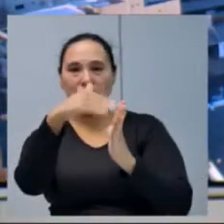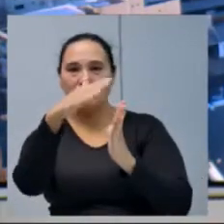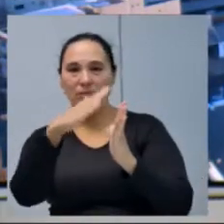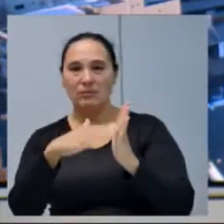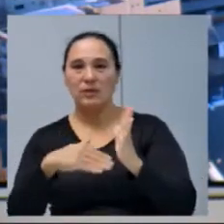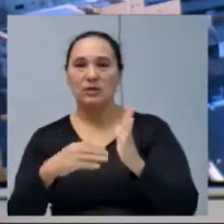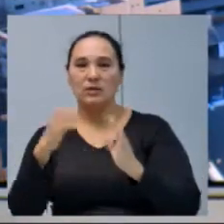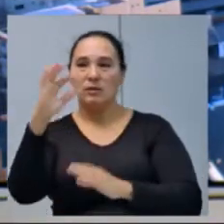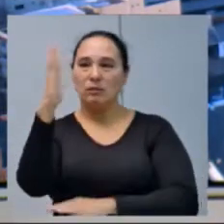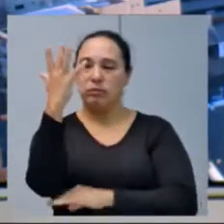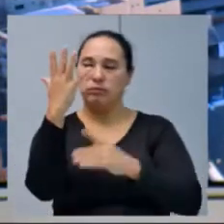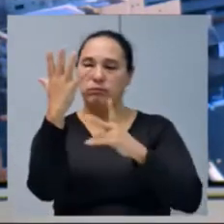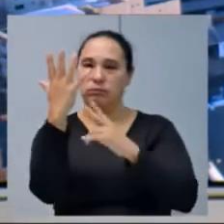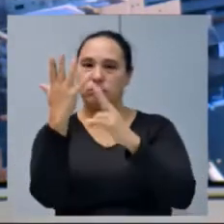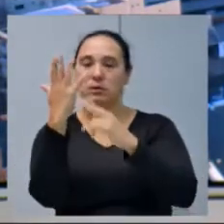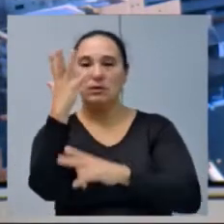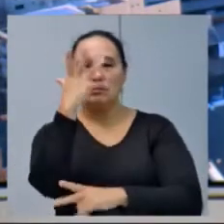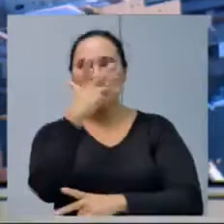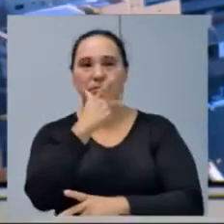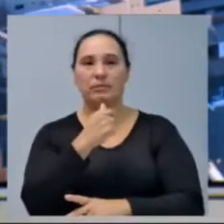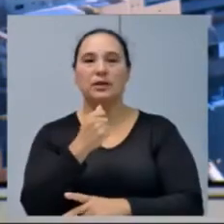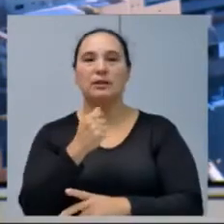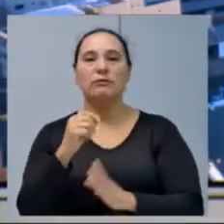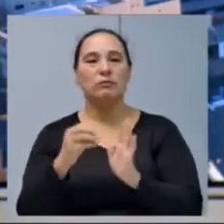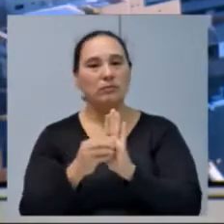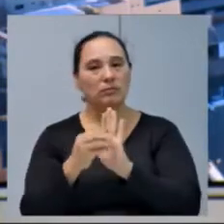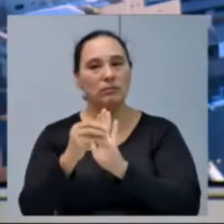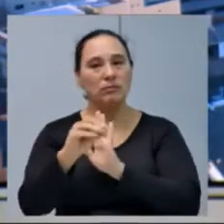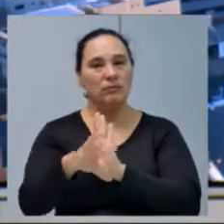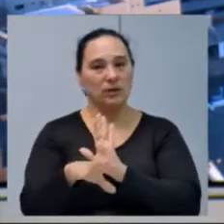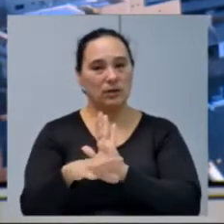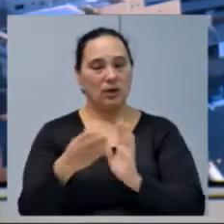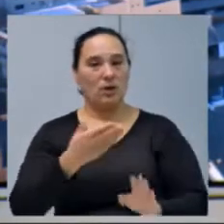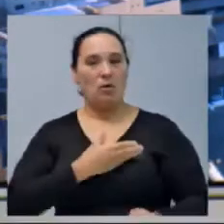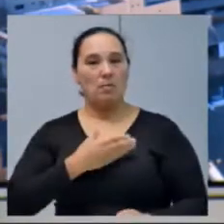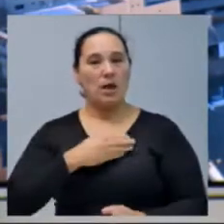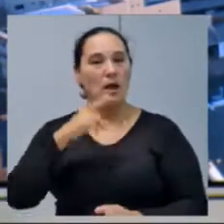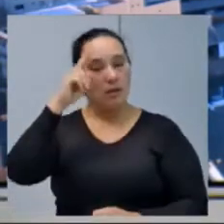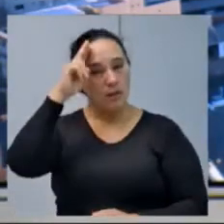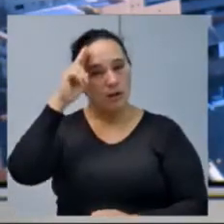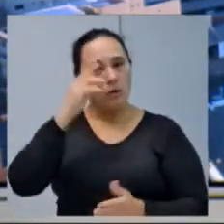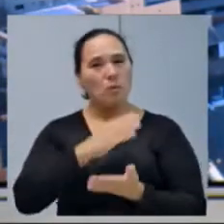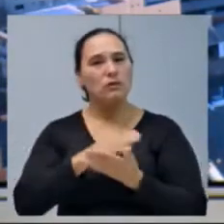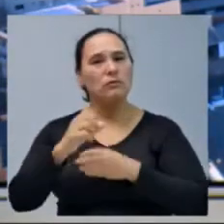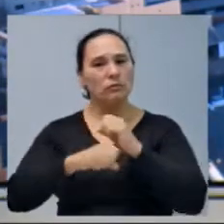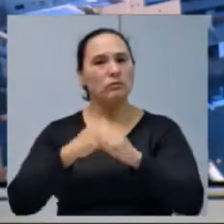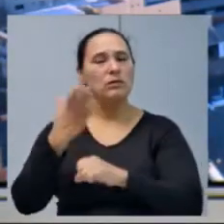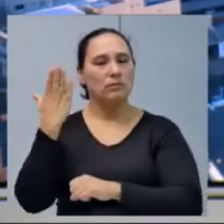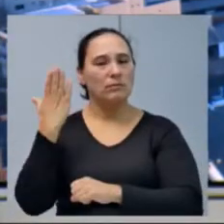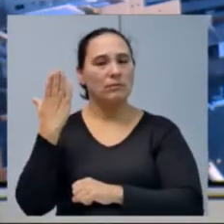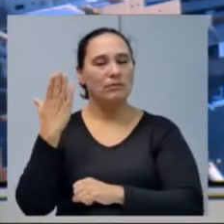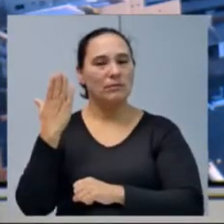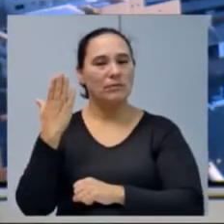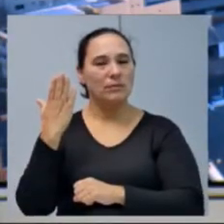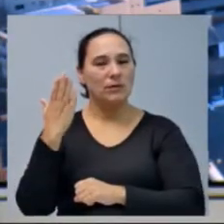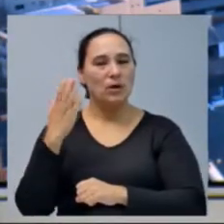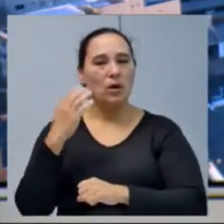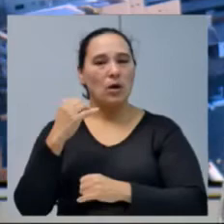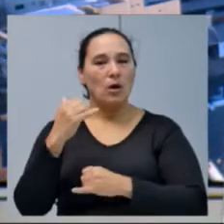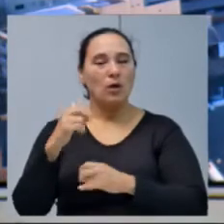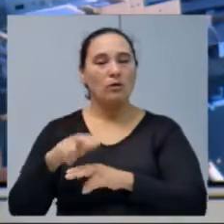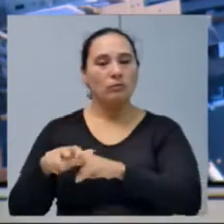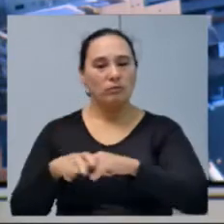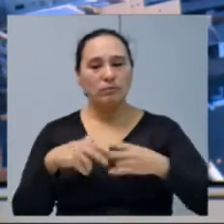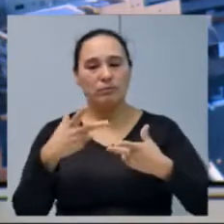poda de árvores, praça está bonita. Também teve uma indicação do colega Natan, no início do ano, para que os brinquedos fossem